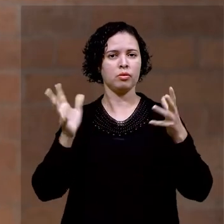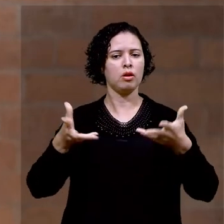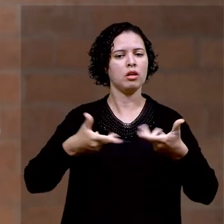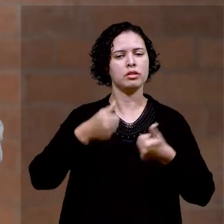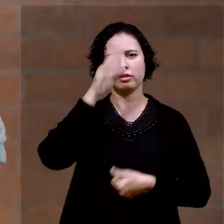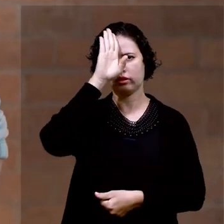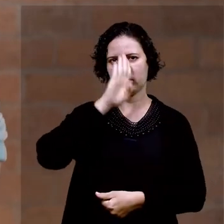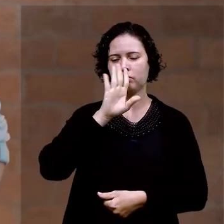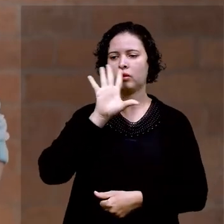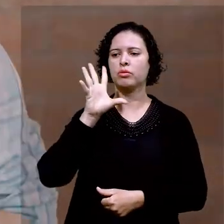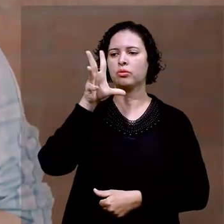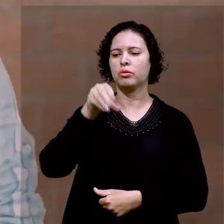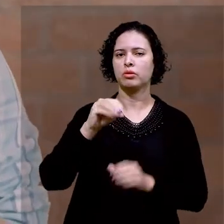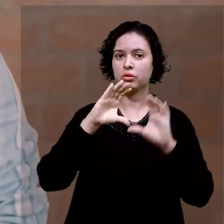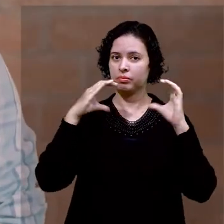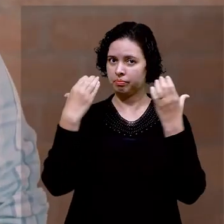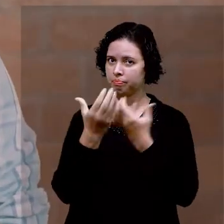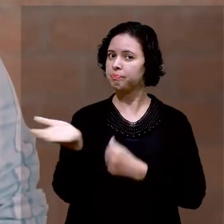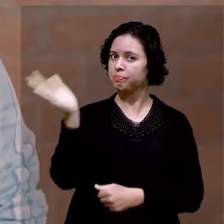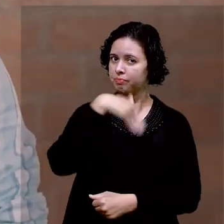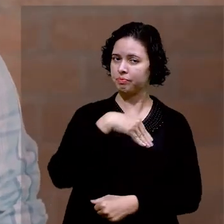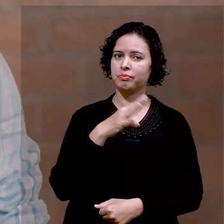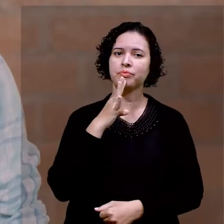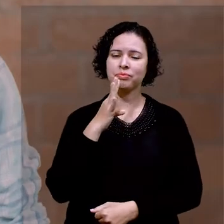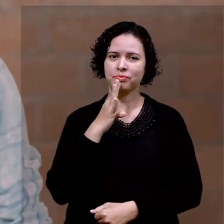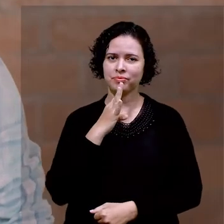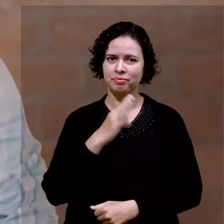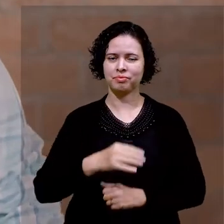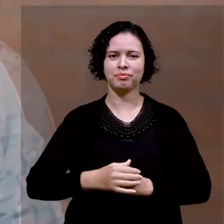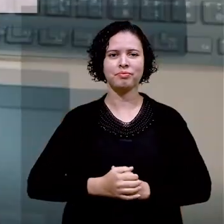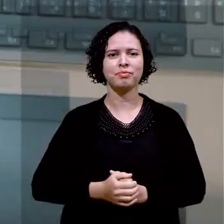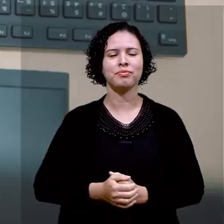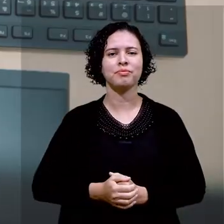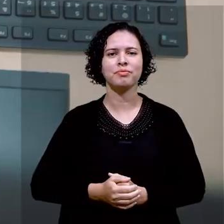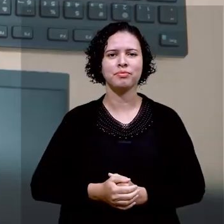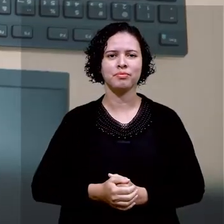gratuito para toda a comunidade. Vamos conhecer mais sobre o curso? Vem comigo!